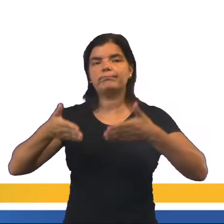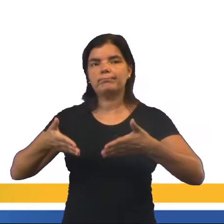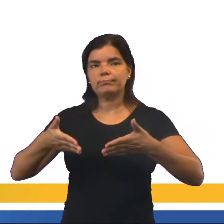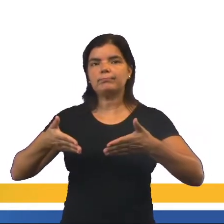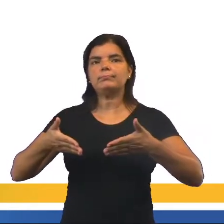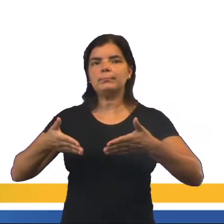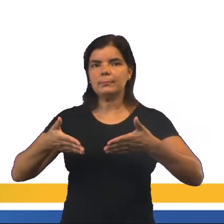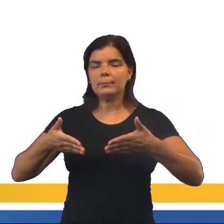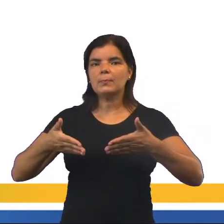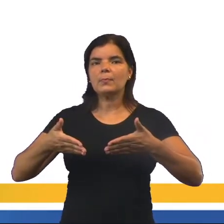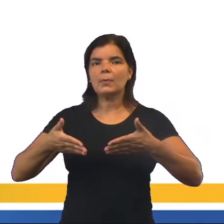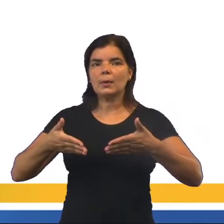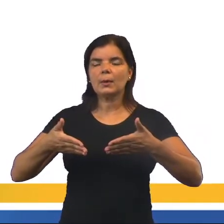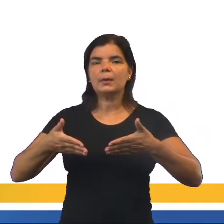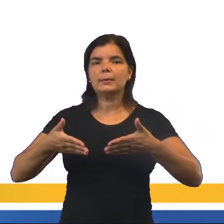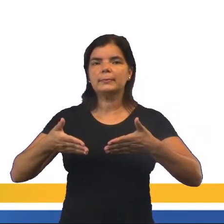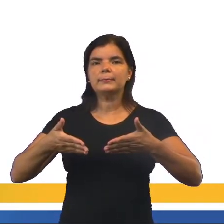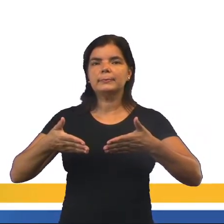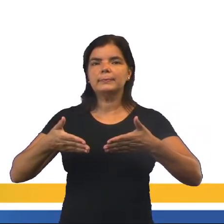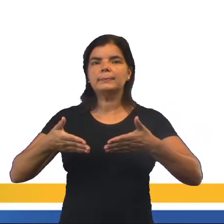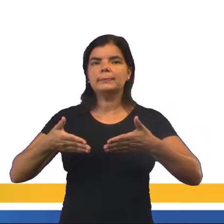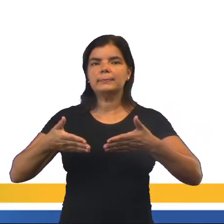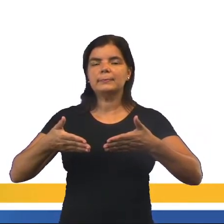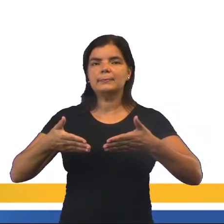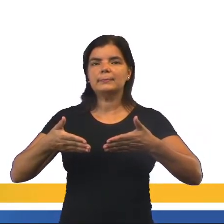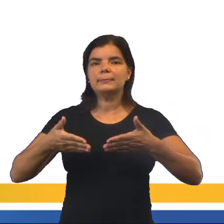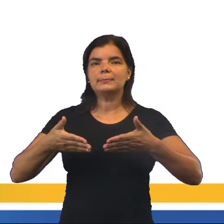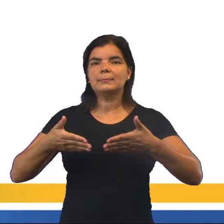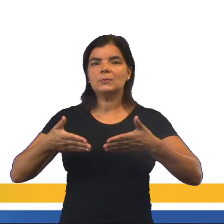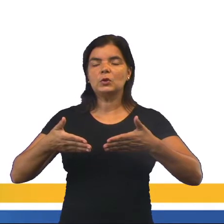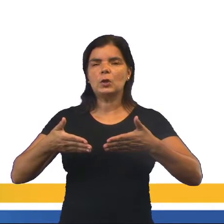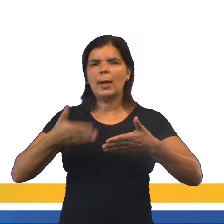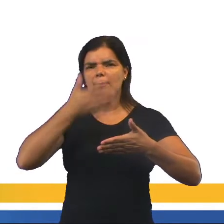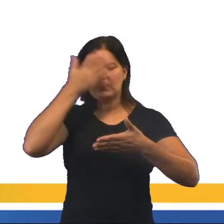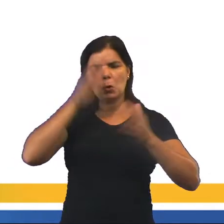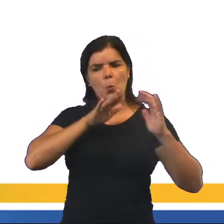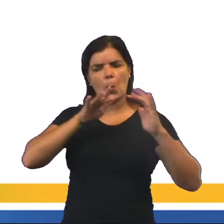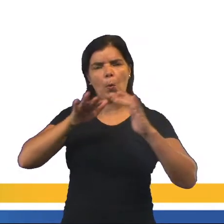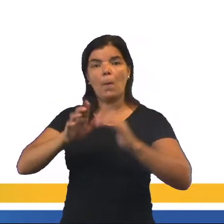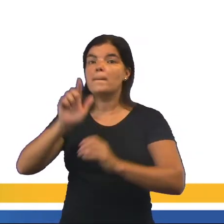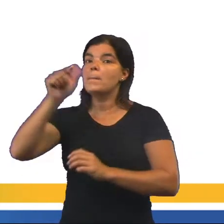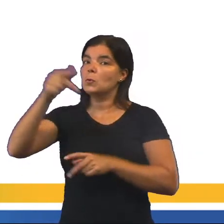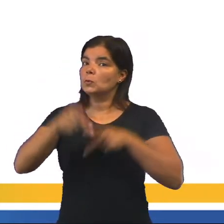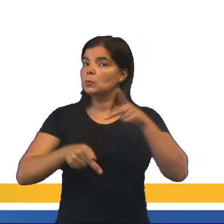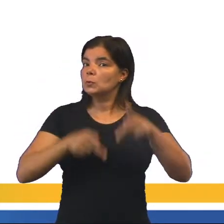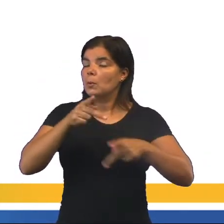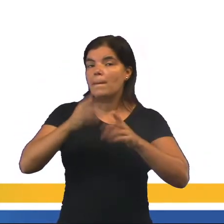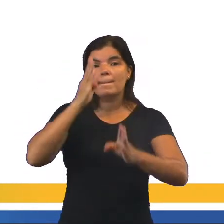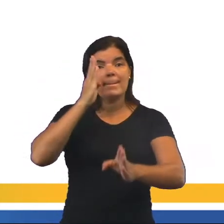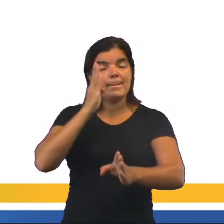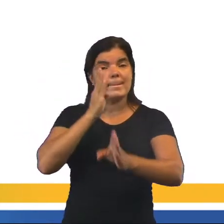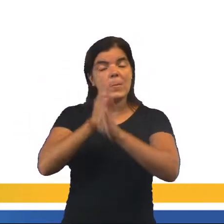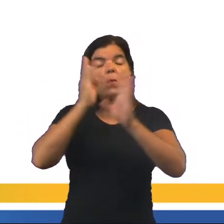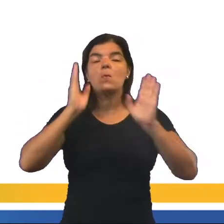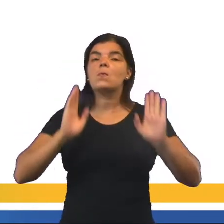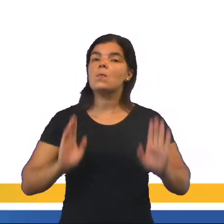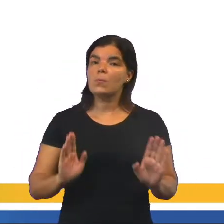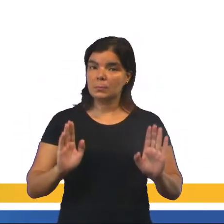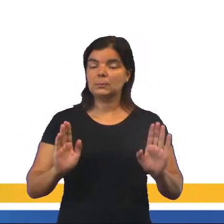invadidos por outros povos por conta desta